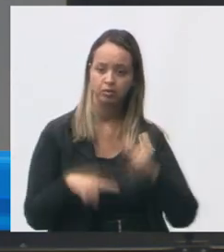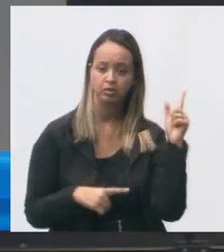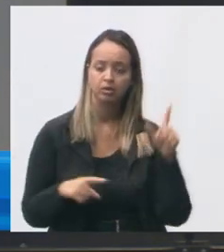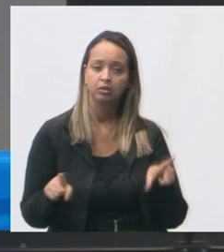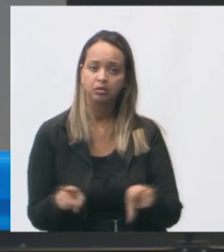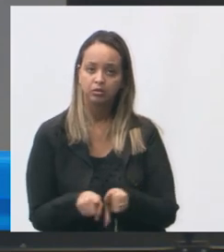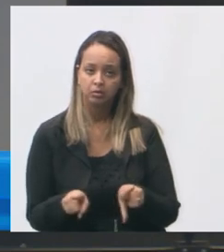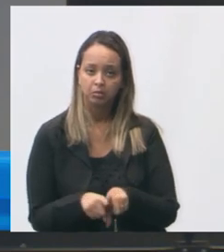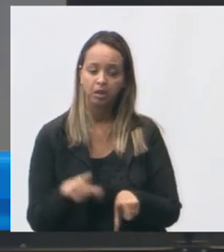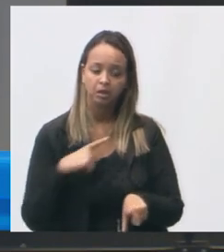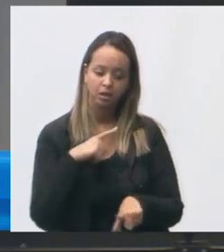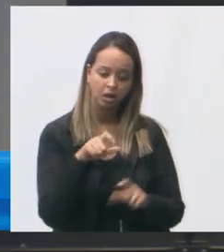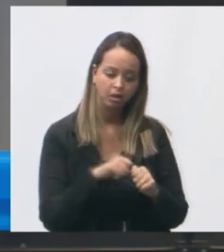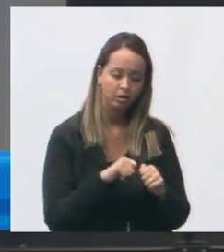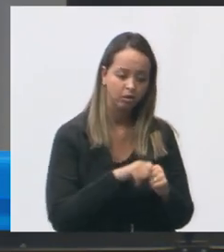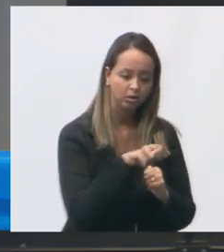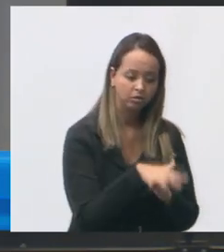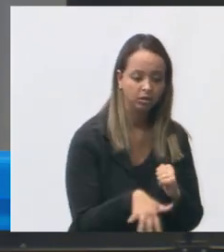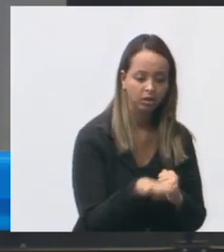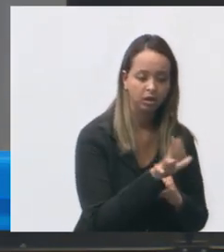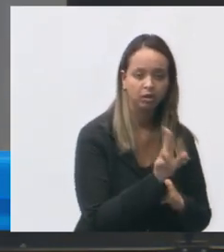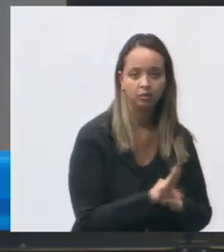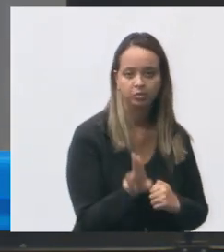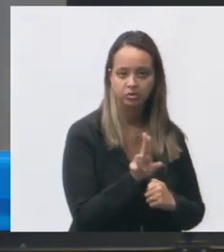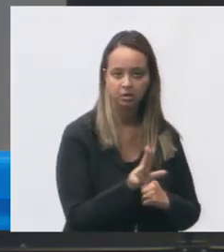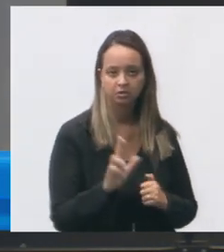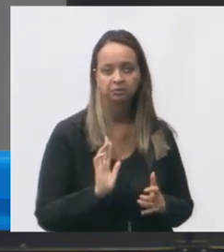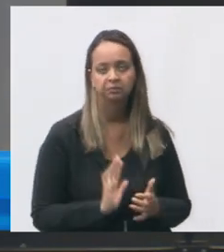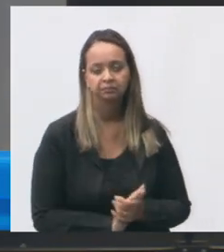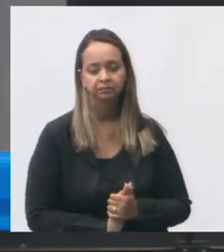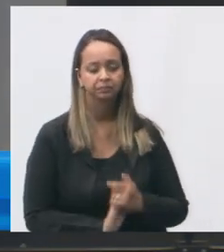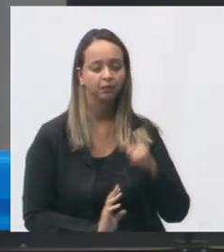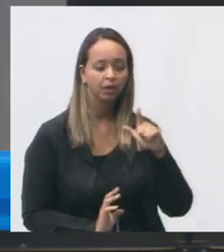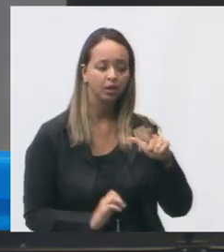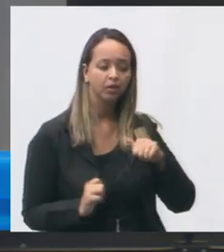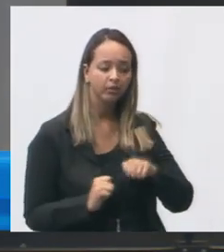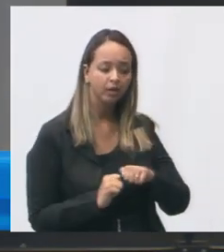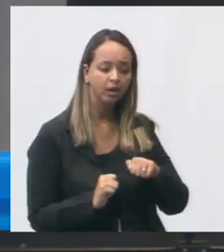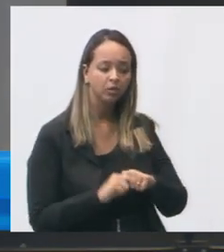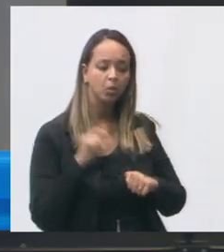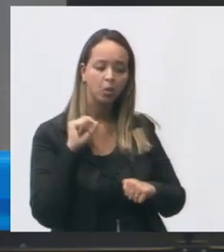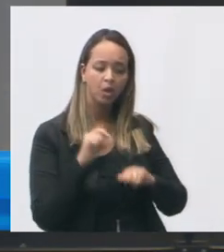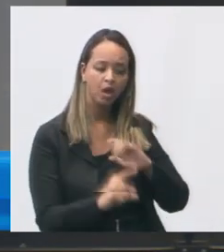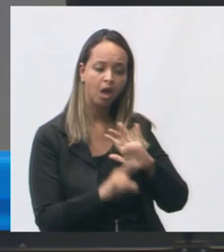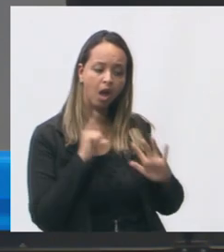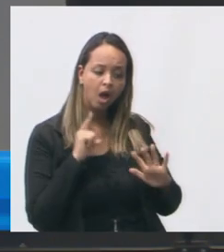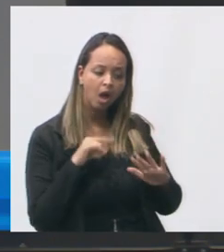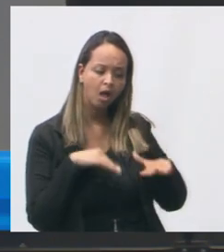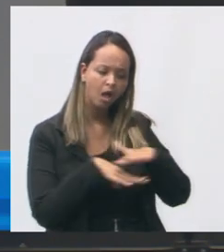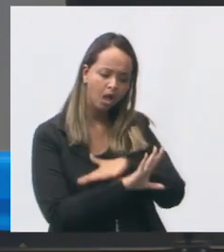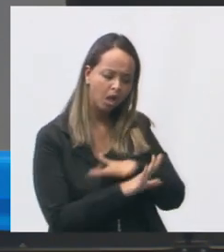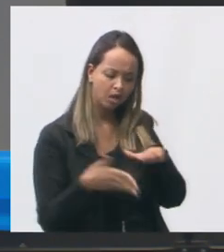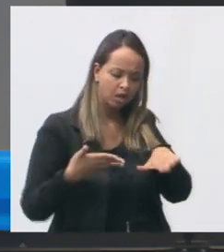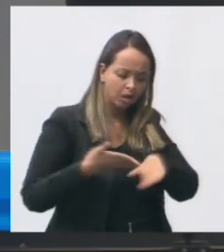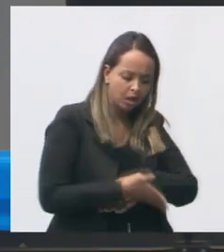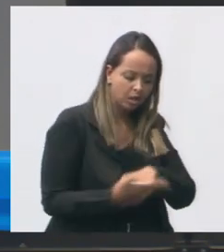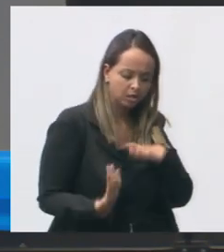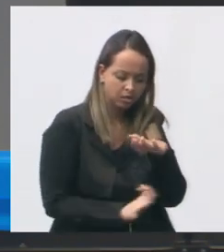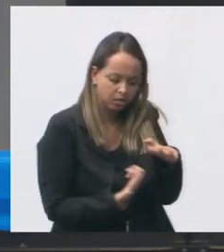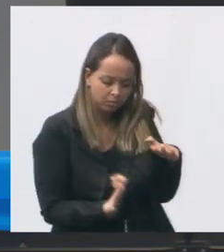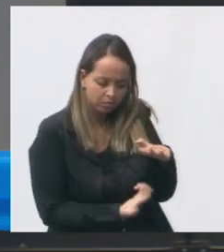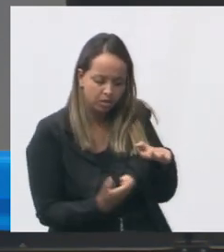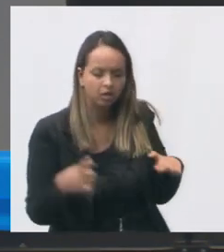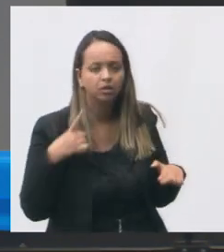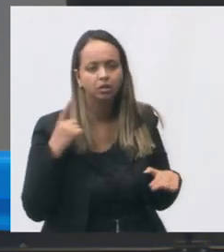essa é a área que está sendo usada eles fazem o que? fazem pré-incubação tem o projeto pré-incubação e incubação